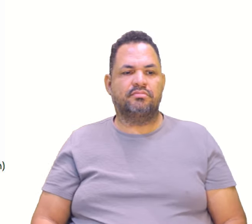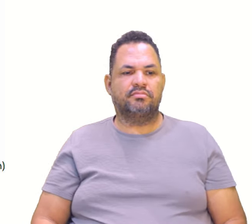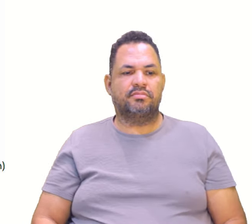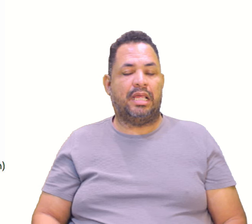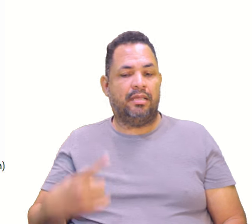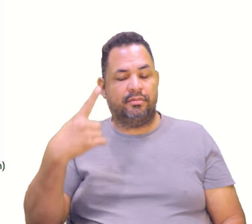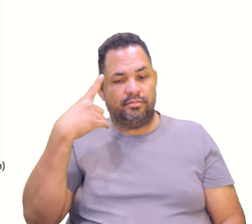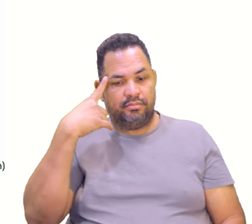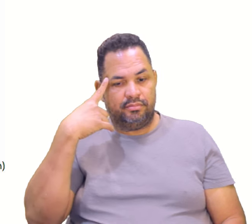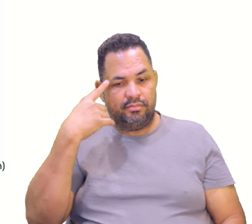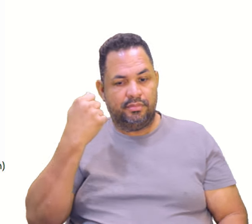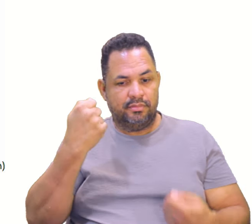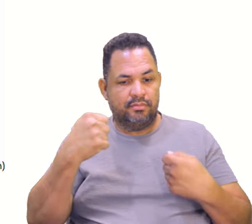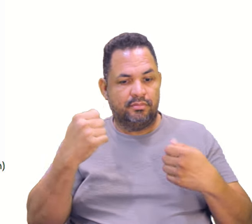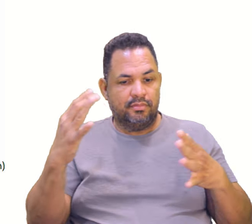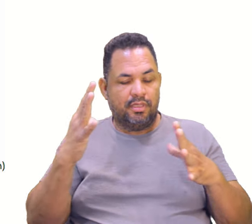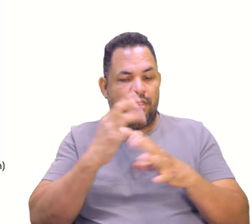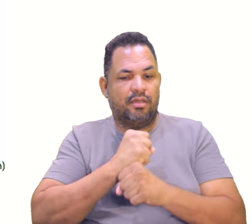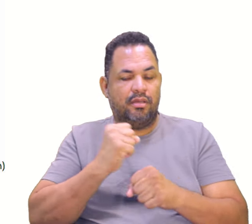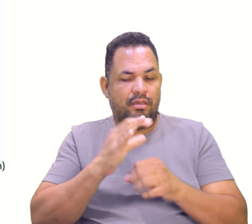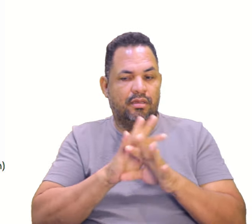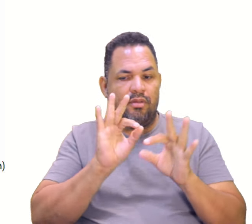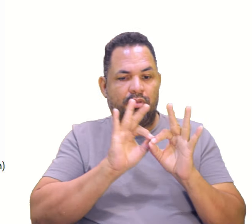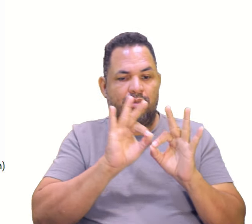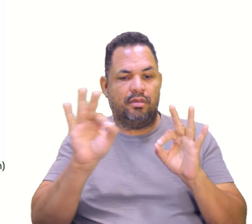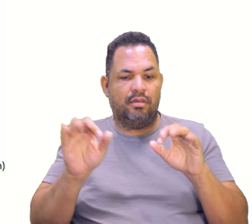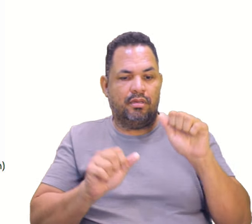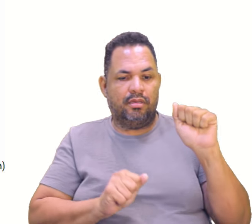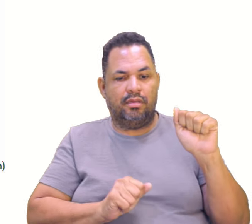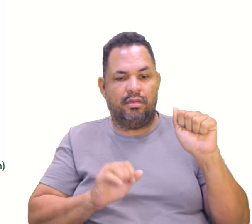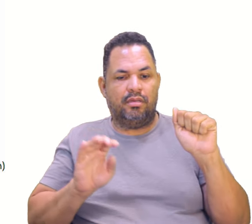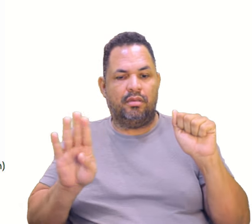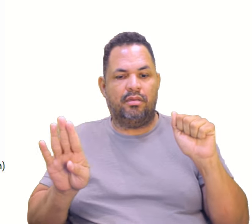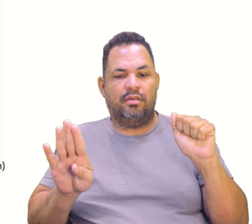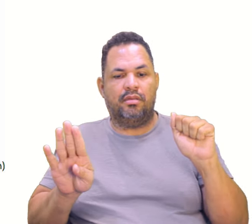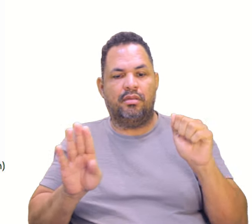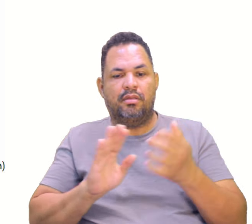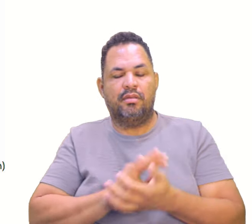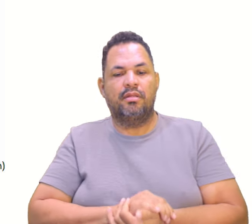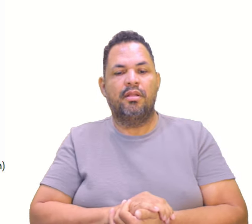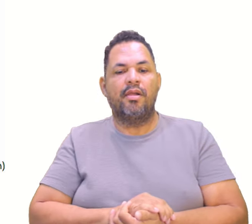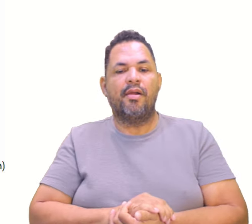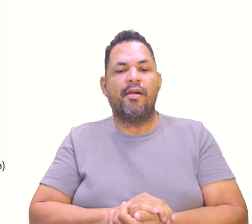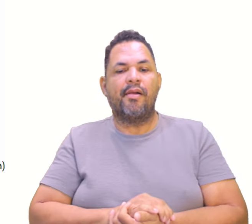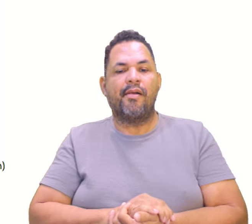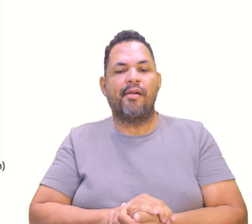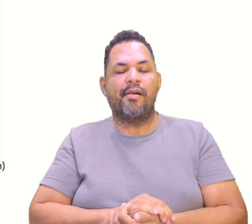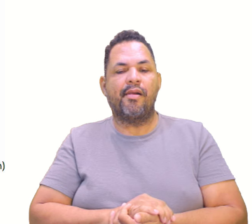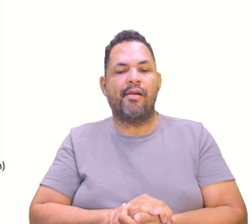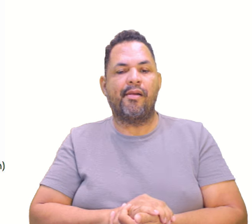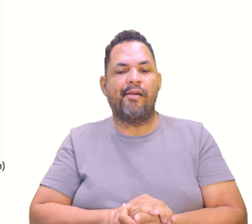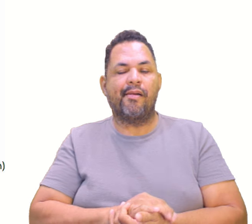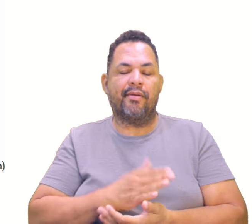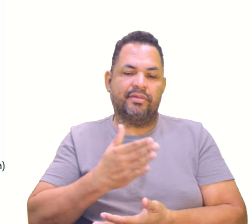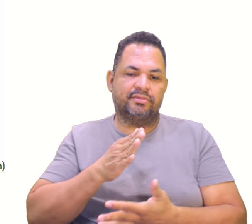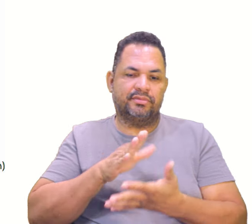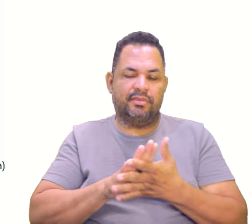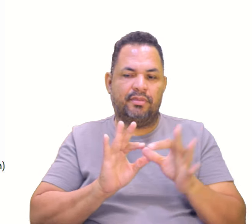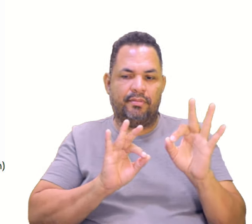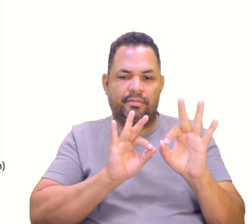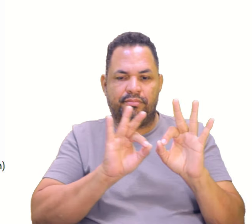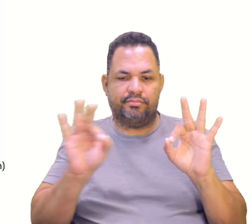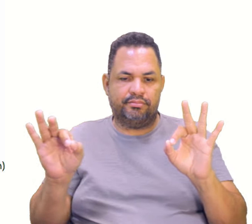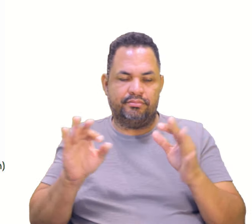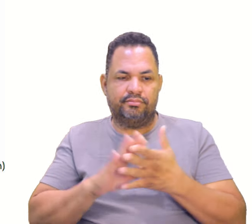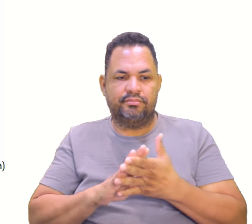Eu acho que aqui a gente poderia calcular a distância entre os pontos, né? Fazer o ponto médio também, né? Poderia